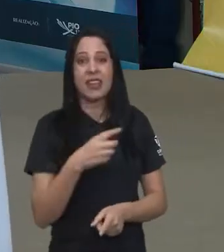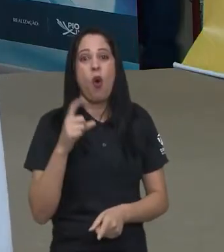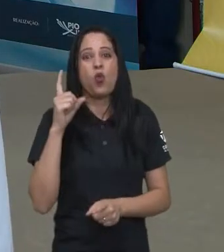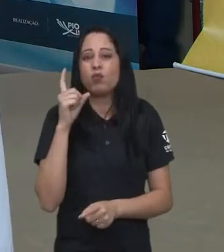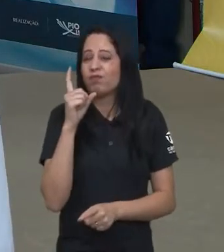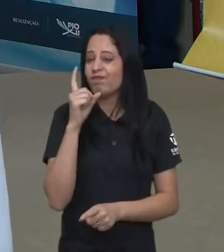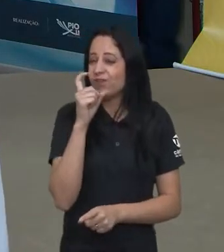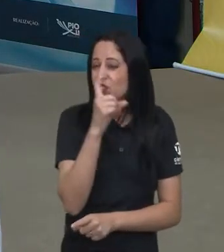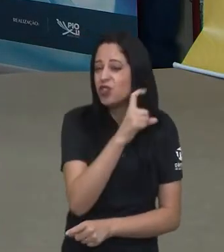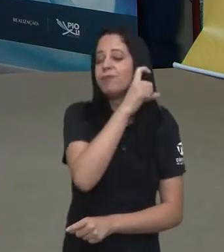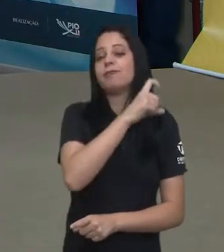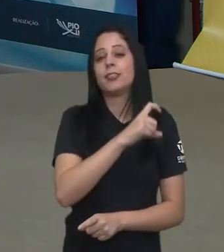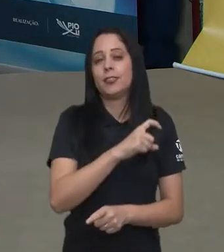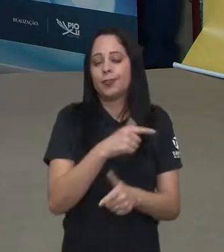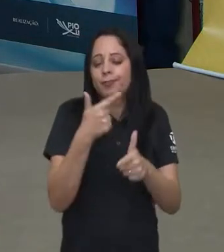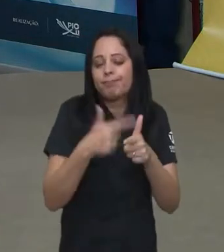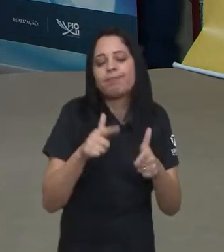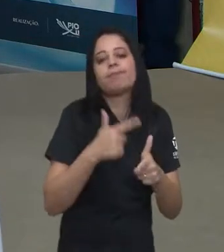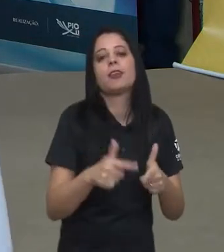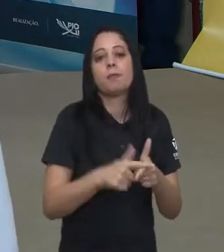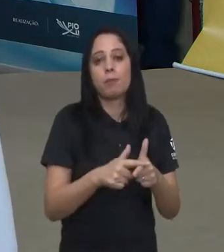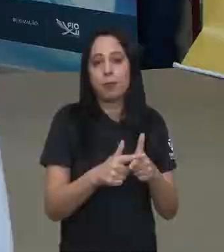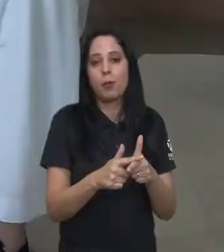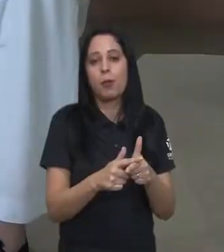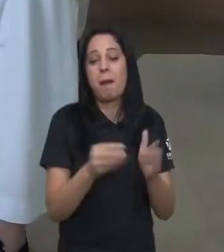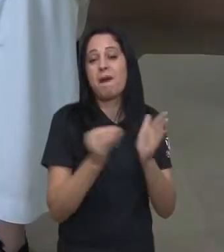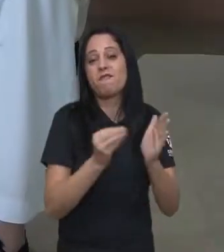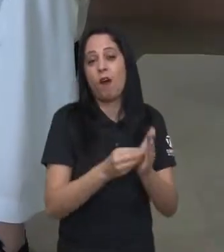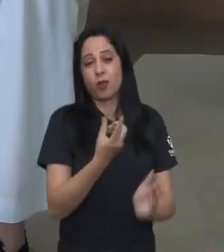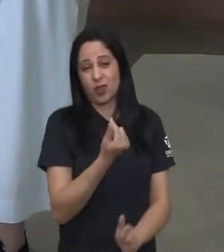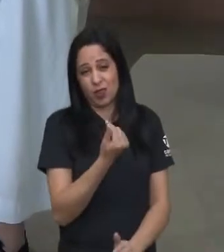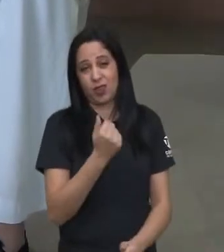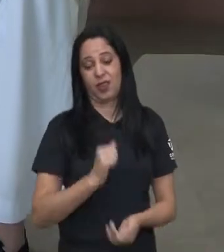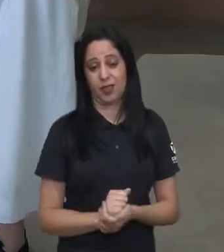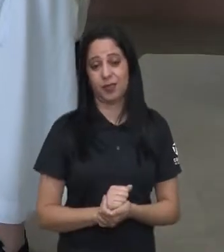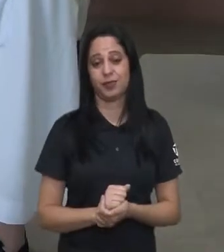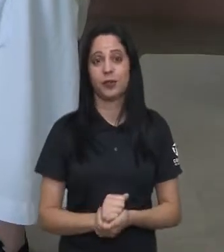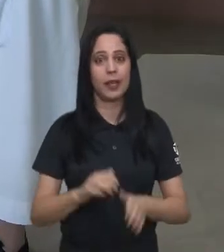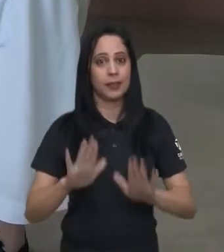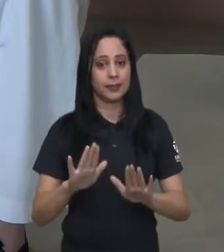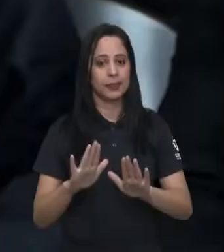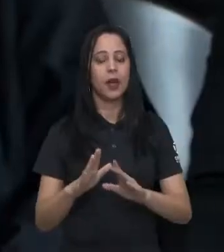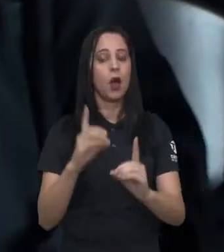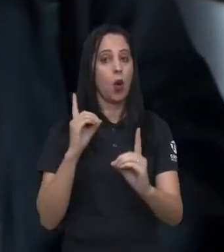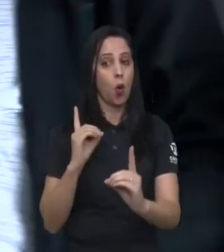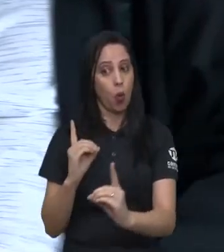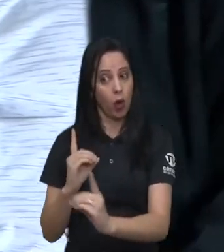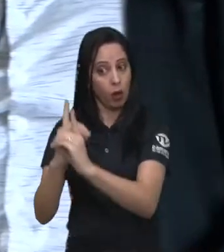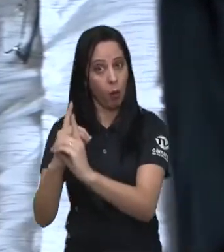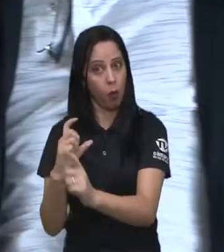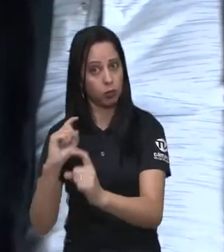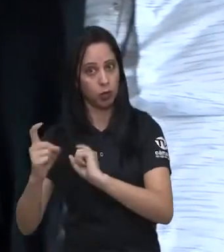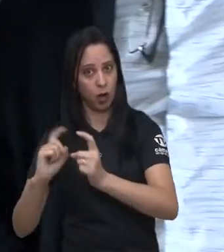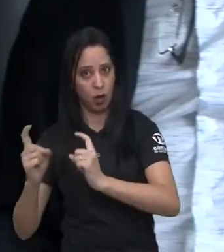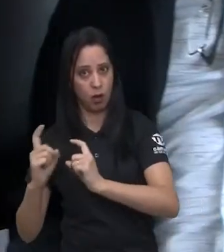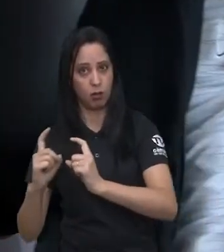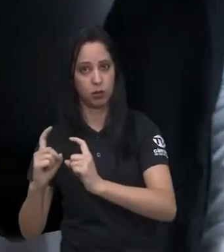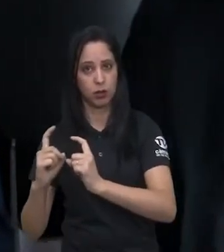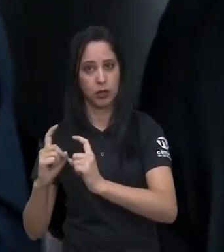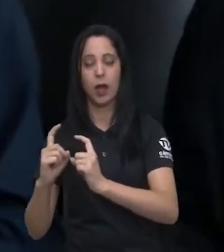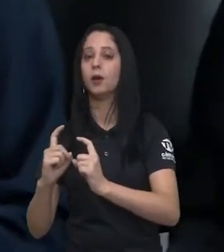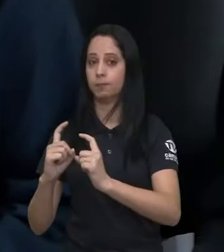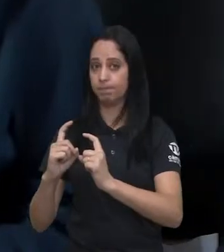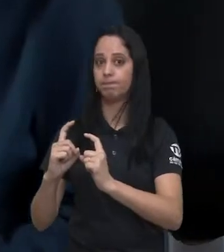instituições têm enfrentado para manter os atendimentos custeados por repasses do SUS. O encontro foi promovido pela